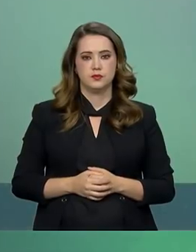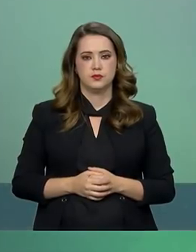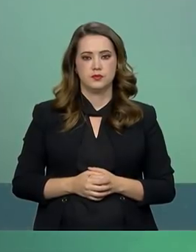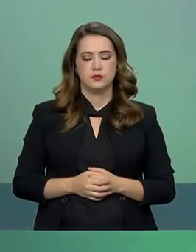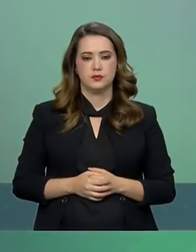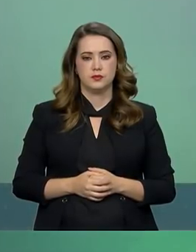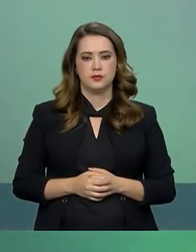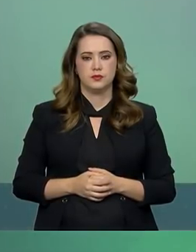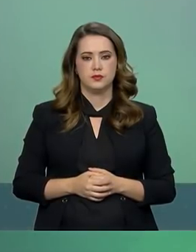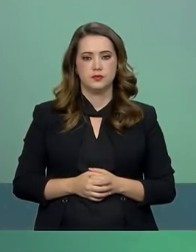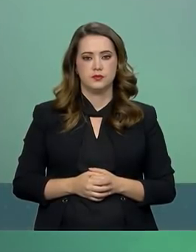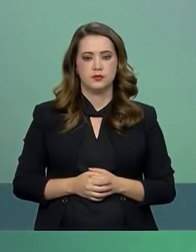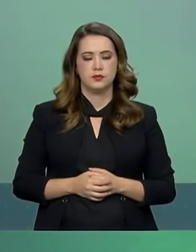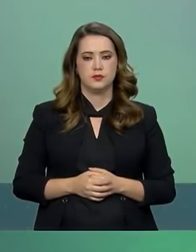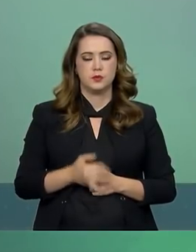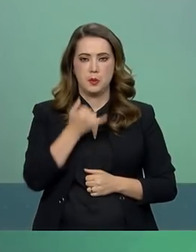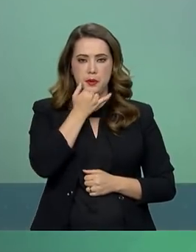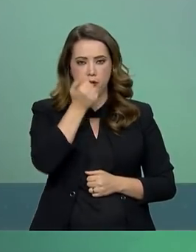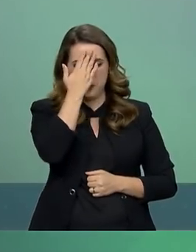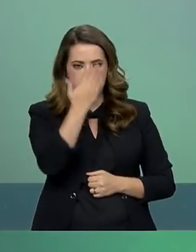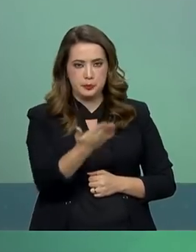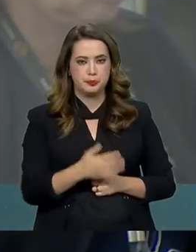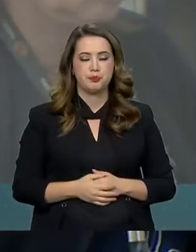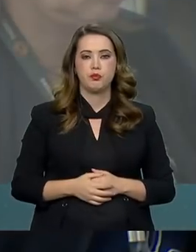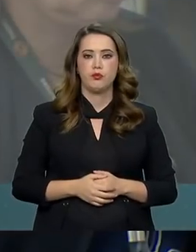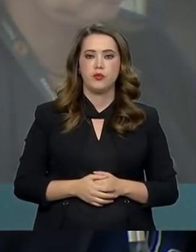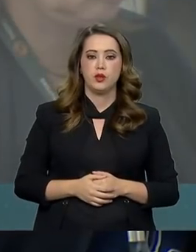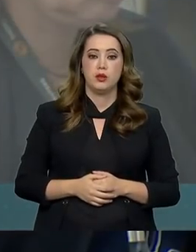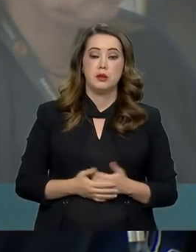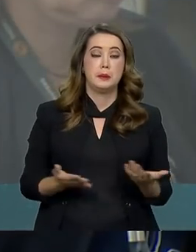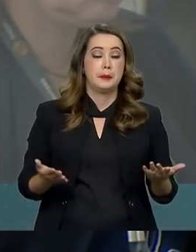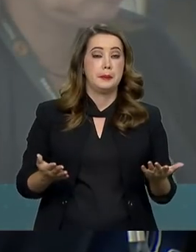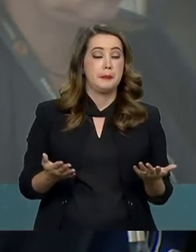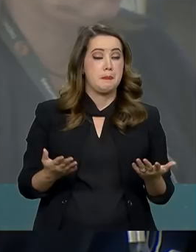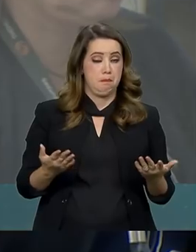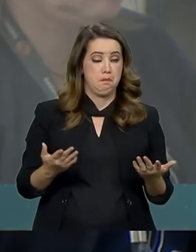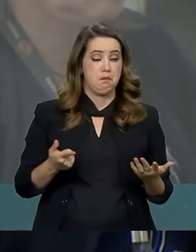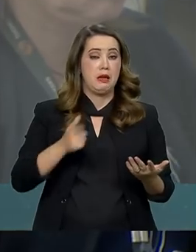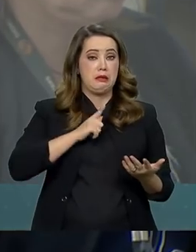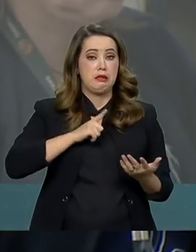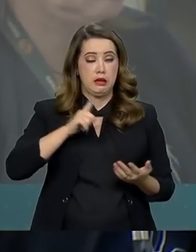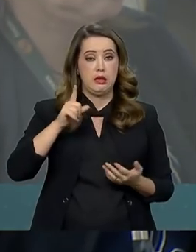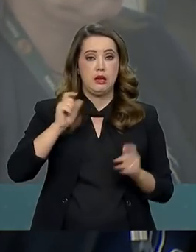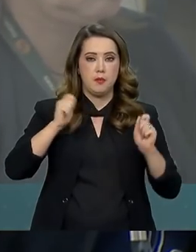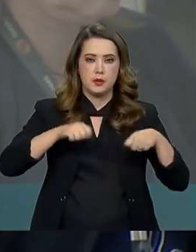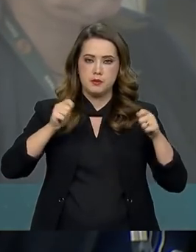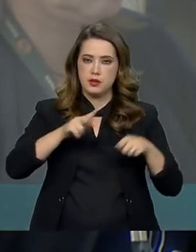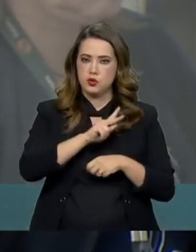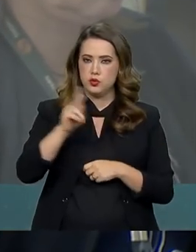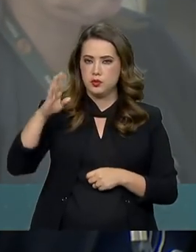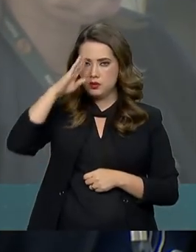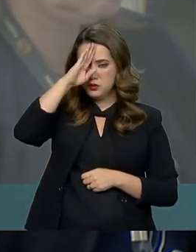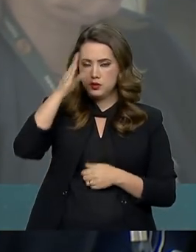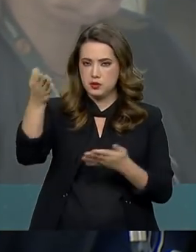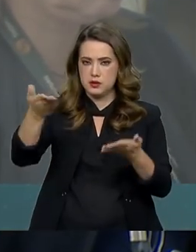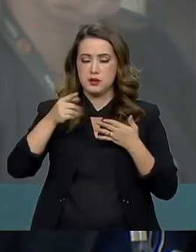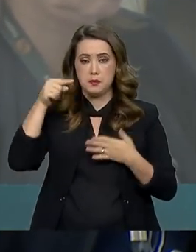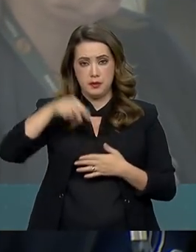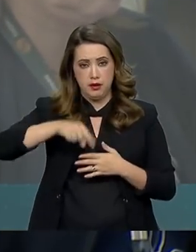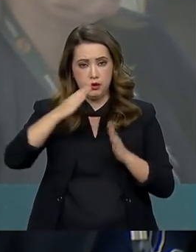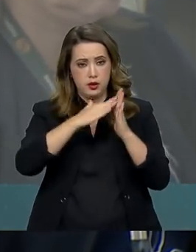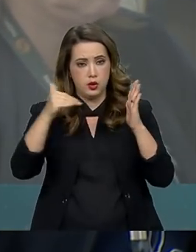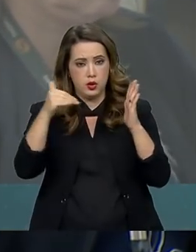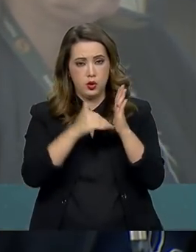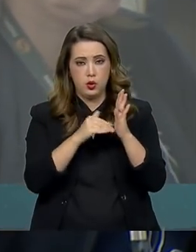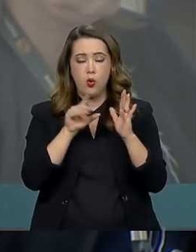Foi não, obrigado. Com o cancelamento da viagem de amanhã, existe a possibilidade do presidente receber aqui no Planalto ou no Alvorada